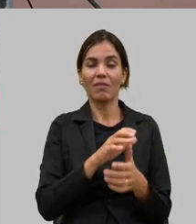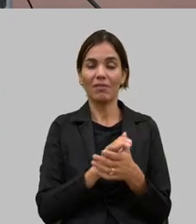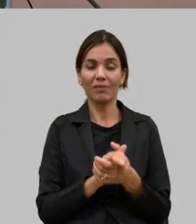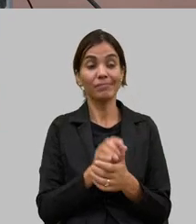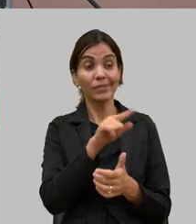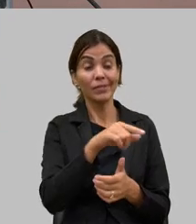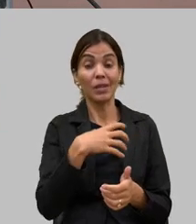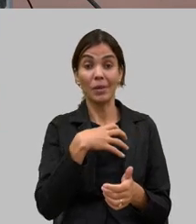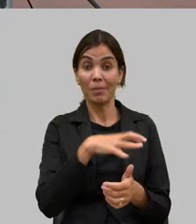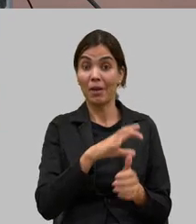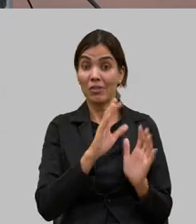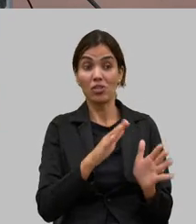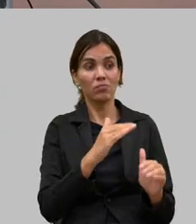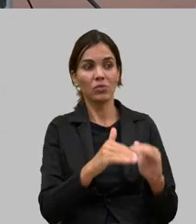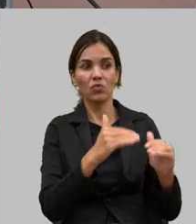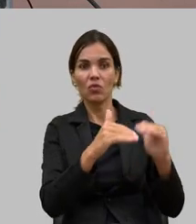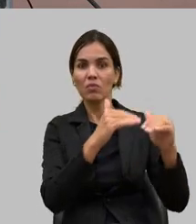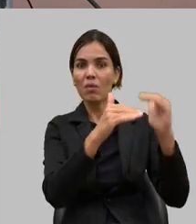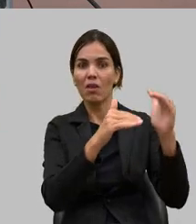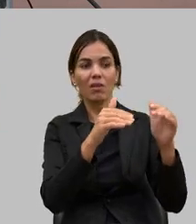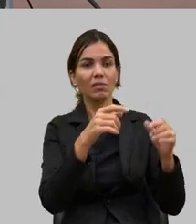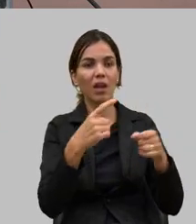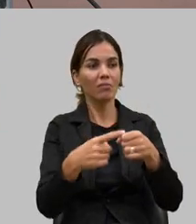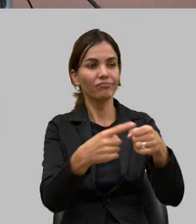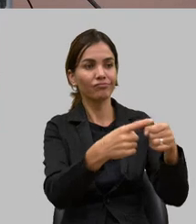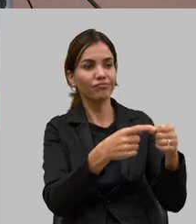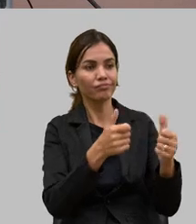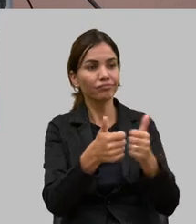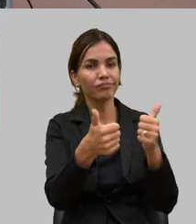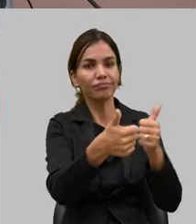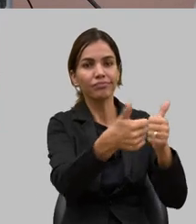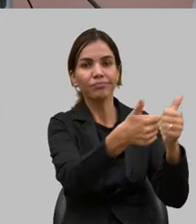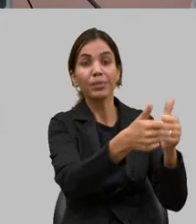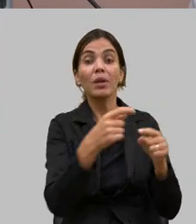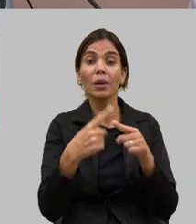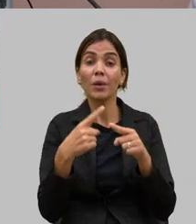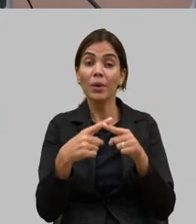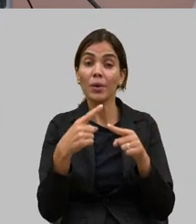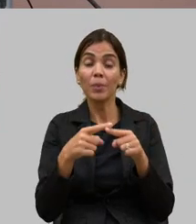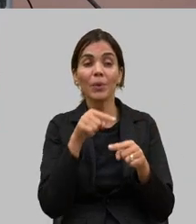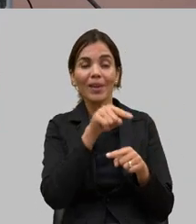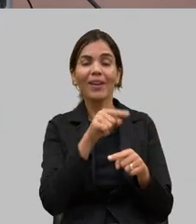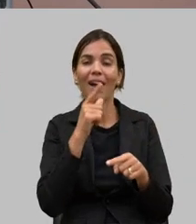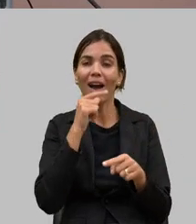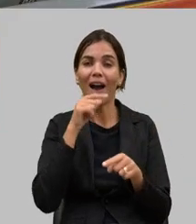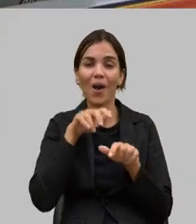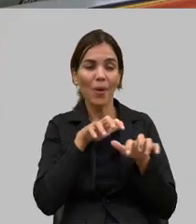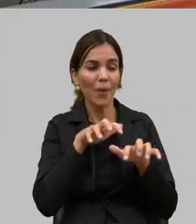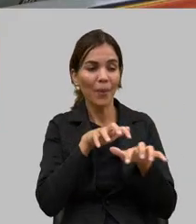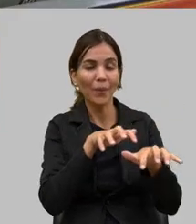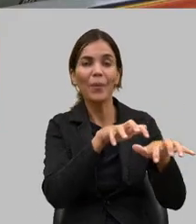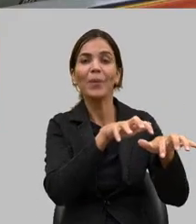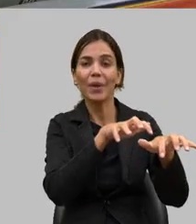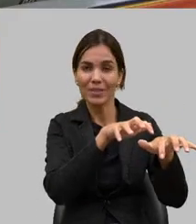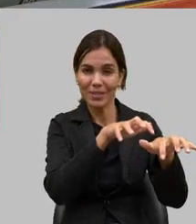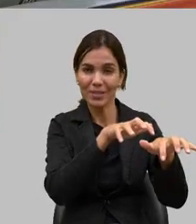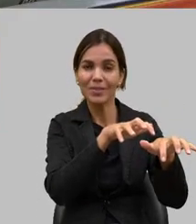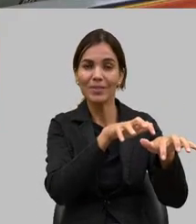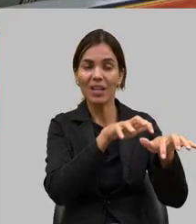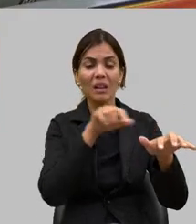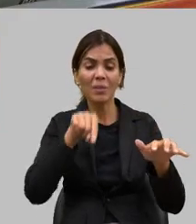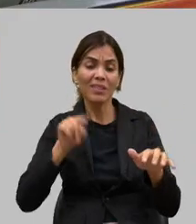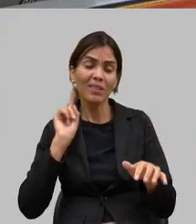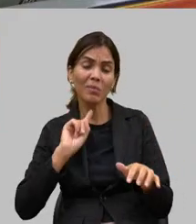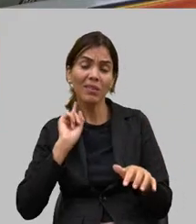e outros municípios lá próximos barreiras com a irrigação como que aquilo cresceu em Minas Gerais nós estamos estagnados